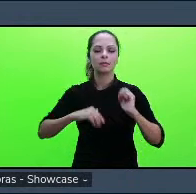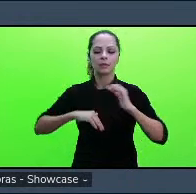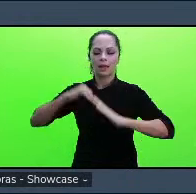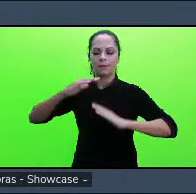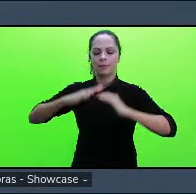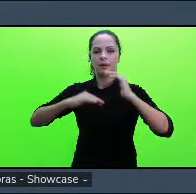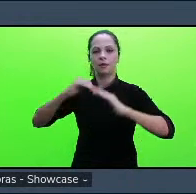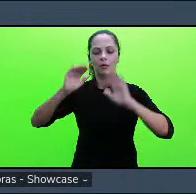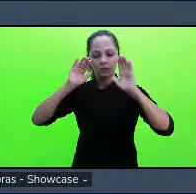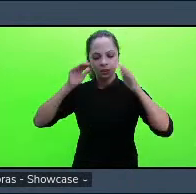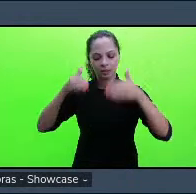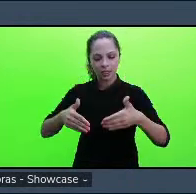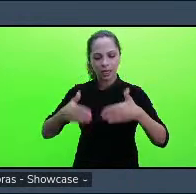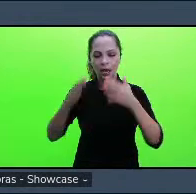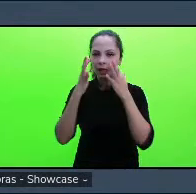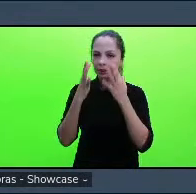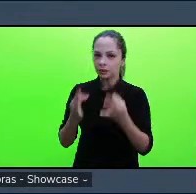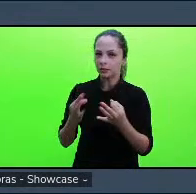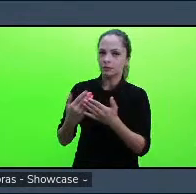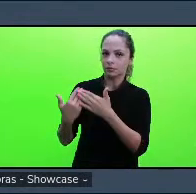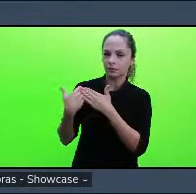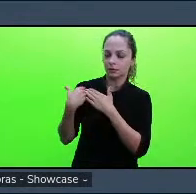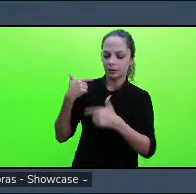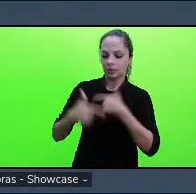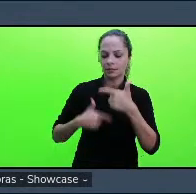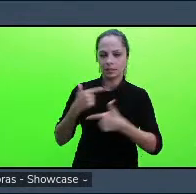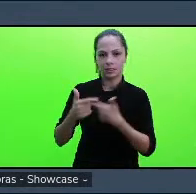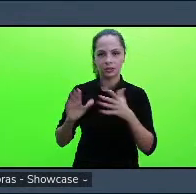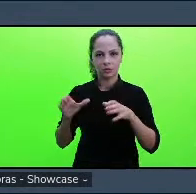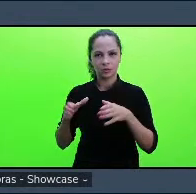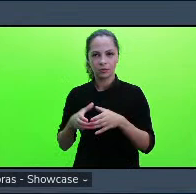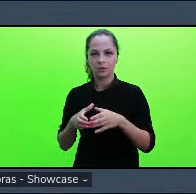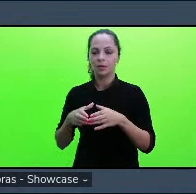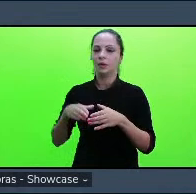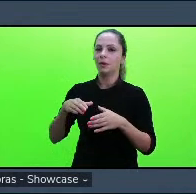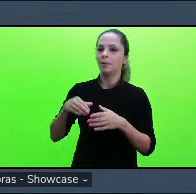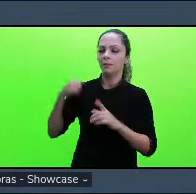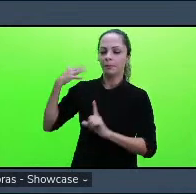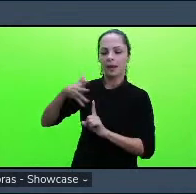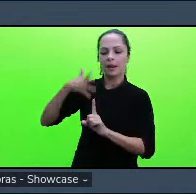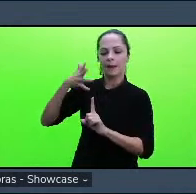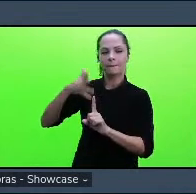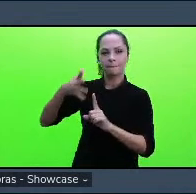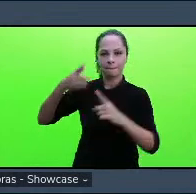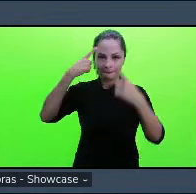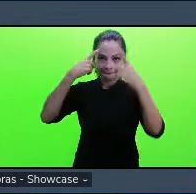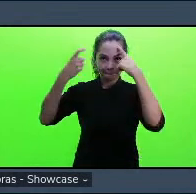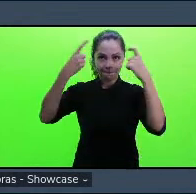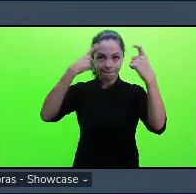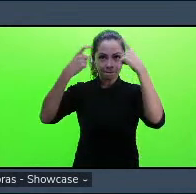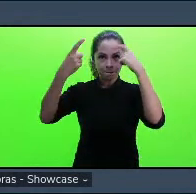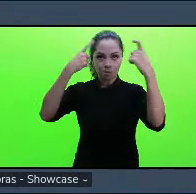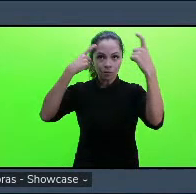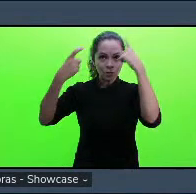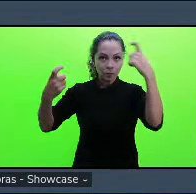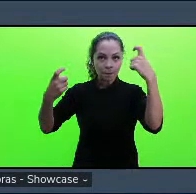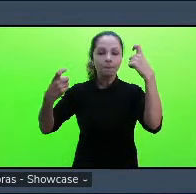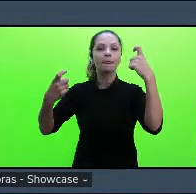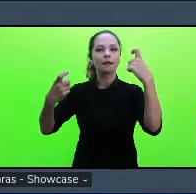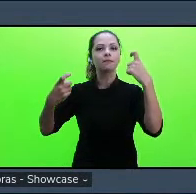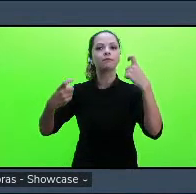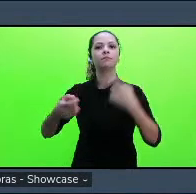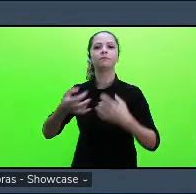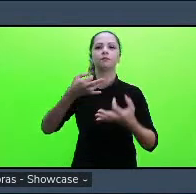responsabilidade trabalho em grupo oratória criatividade sensibilidade senso crítico entre